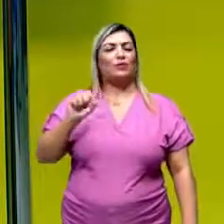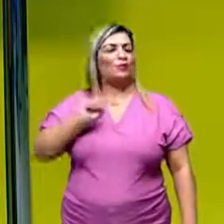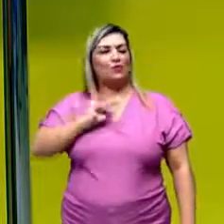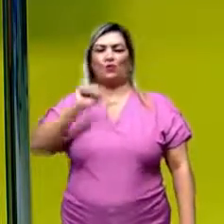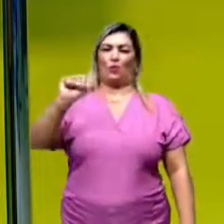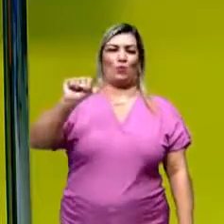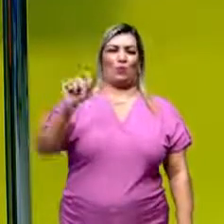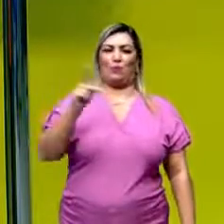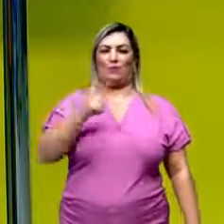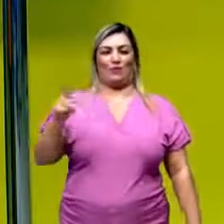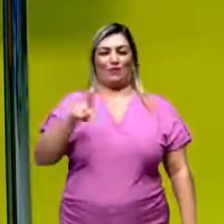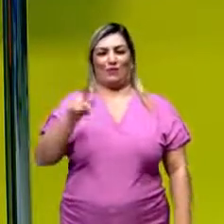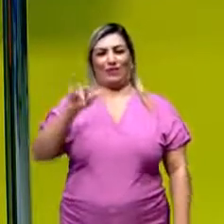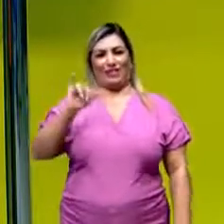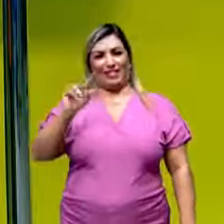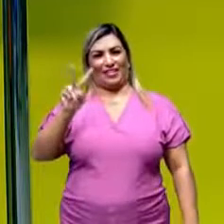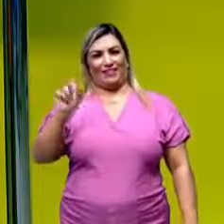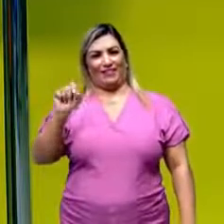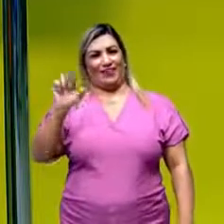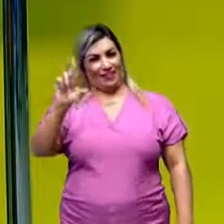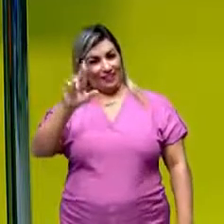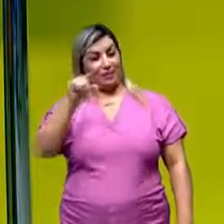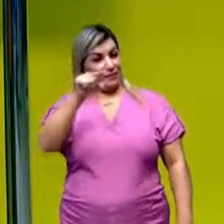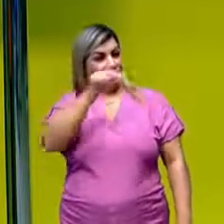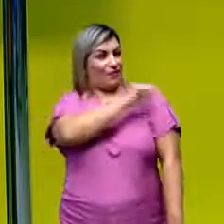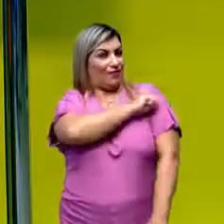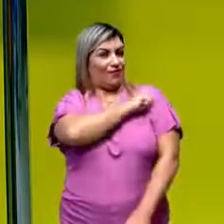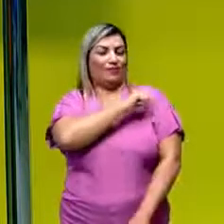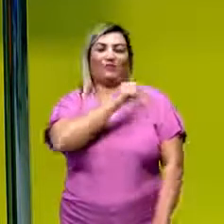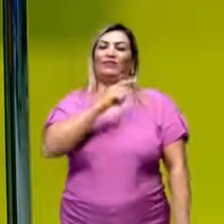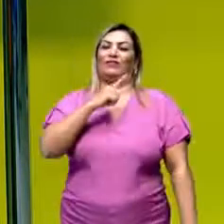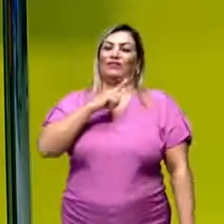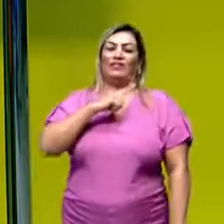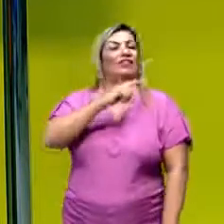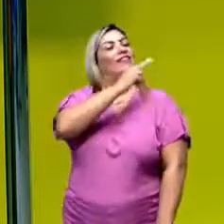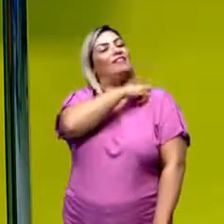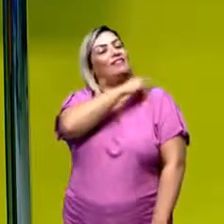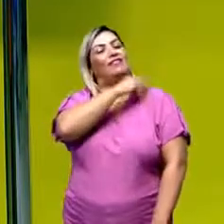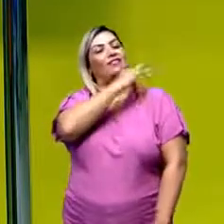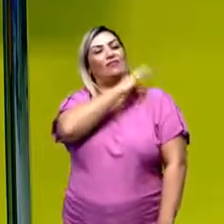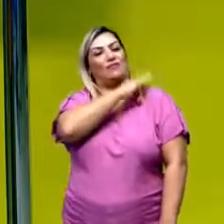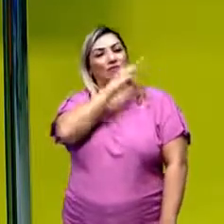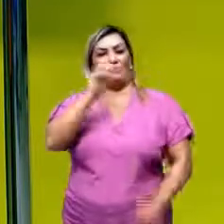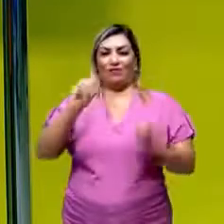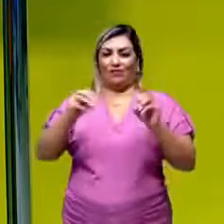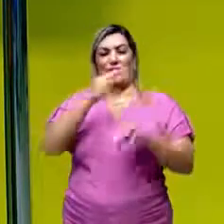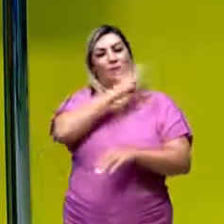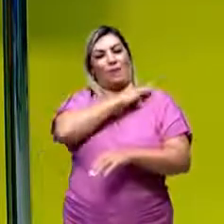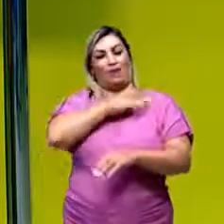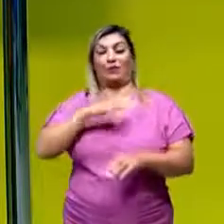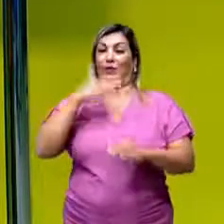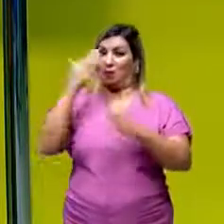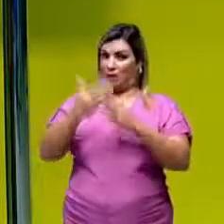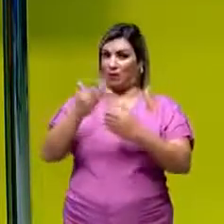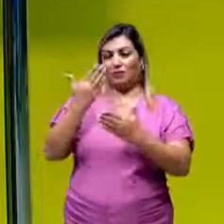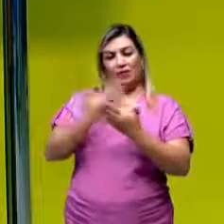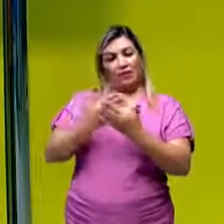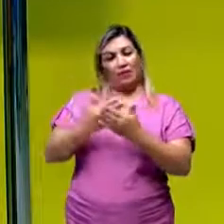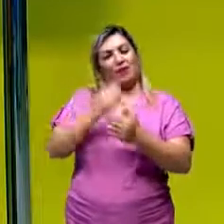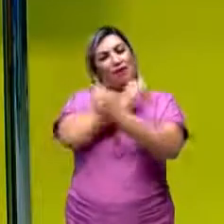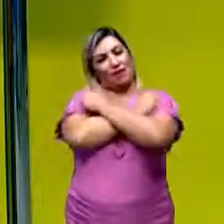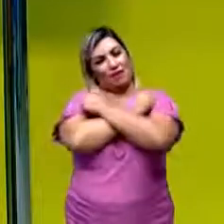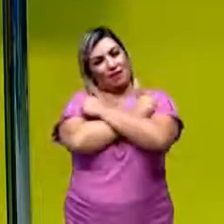super professor Ivaí, para você que é estudante da segunda série do ensino médio. Até a próxima. Um forte